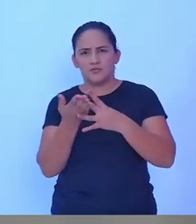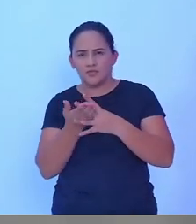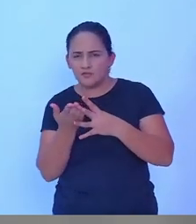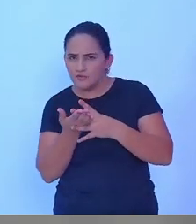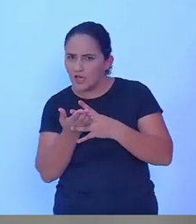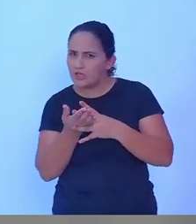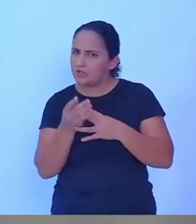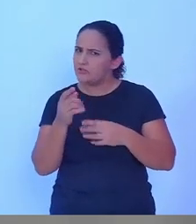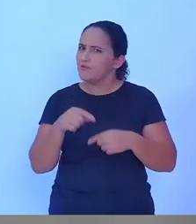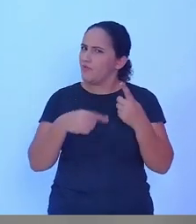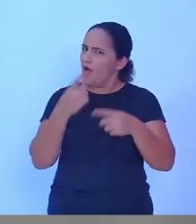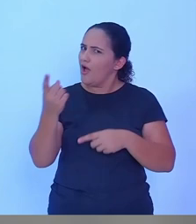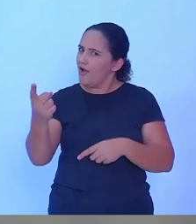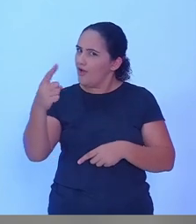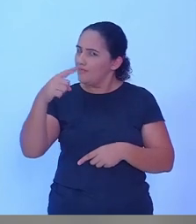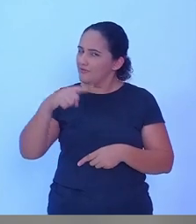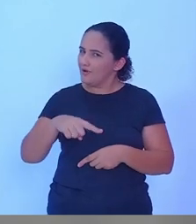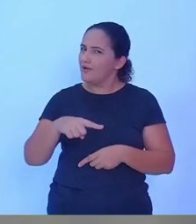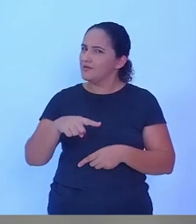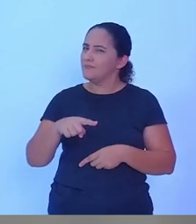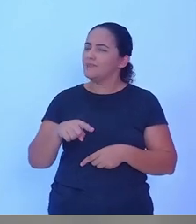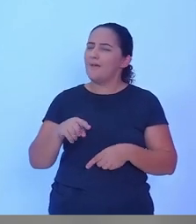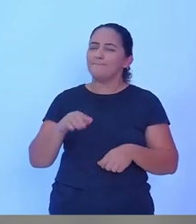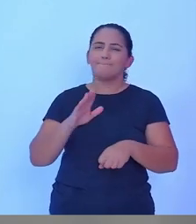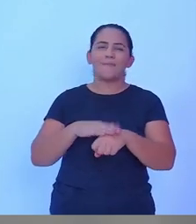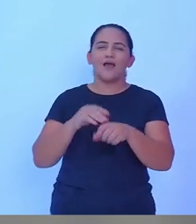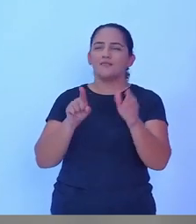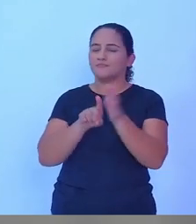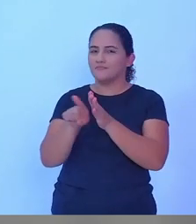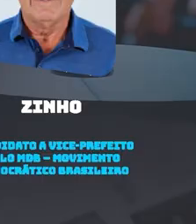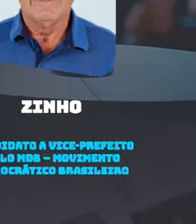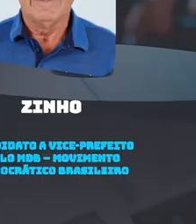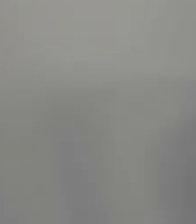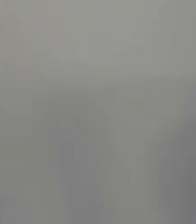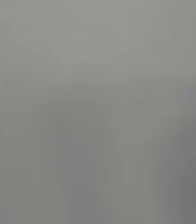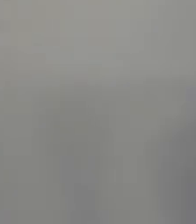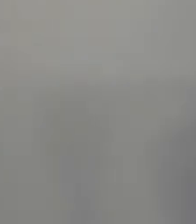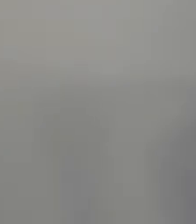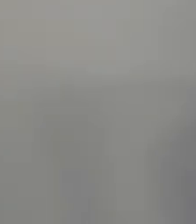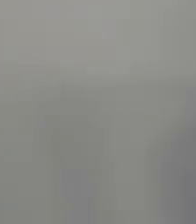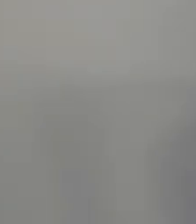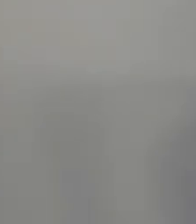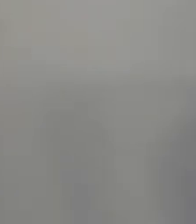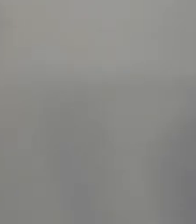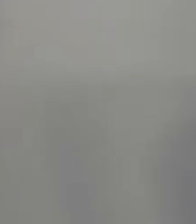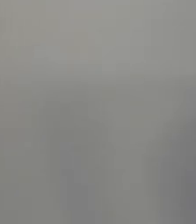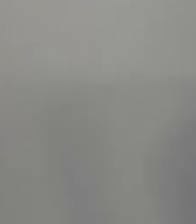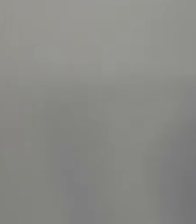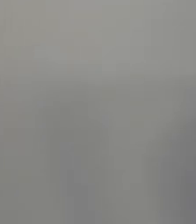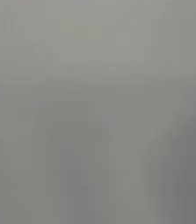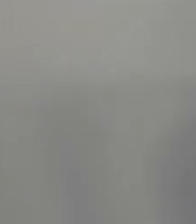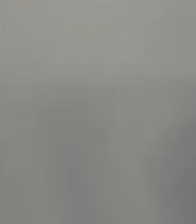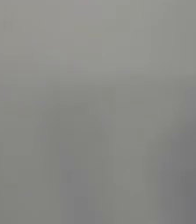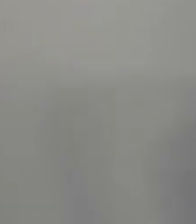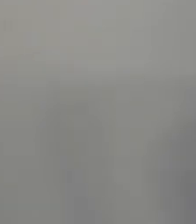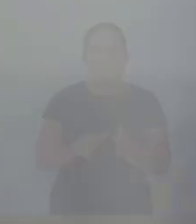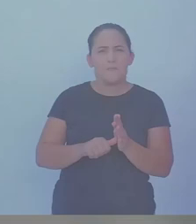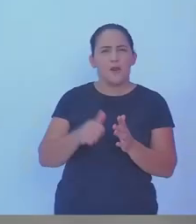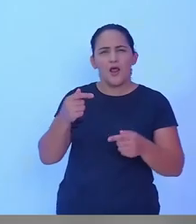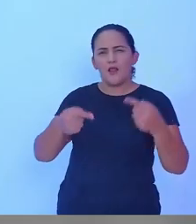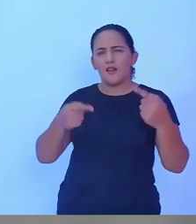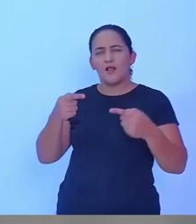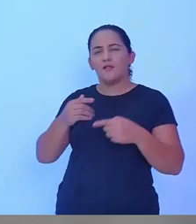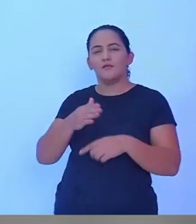gente já volta, daí sim, com outras perguntas para os candidatos presentes. Voltando no nosso primeiro debate entre os